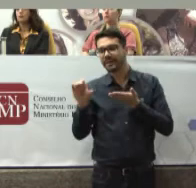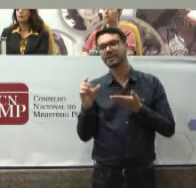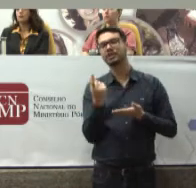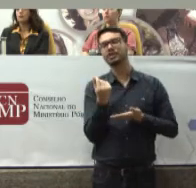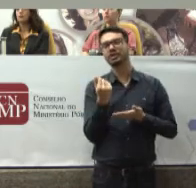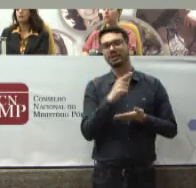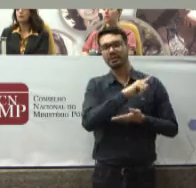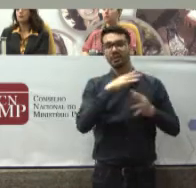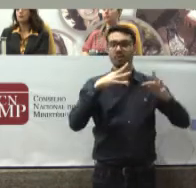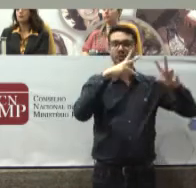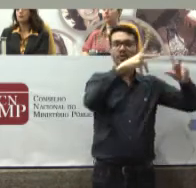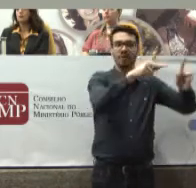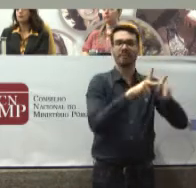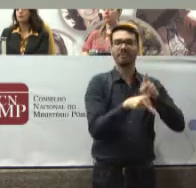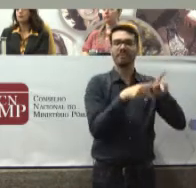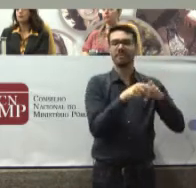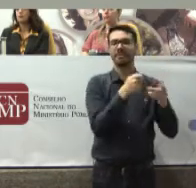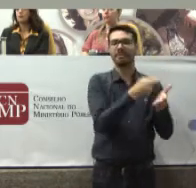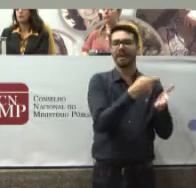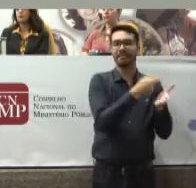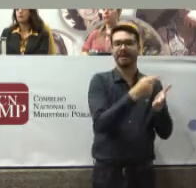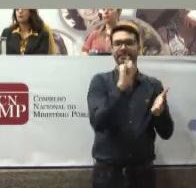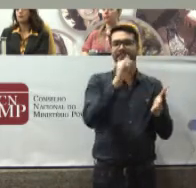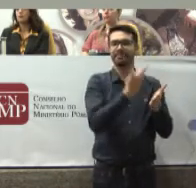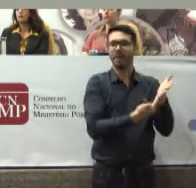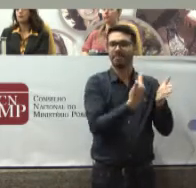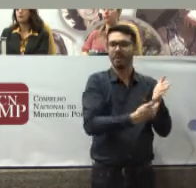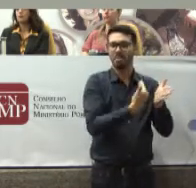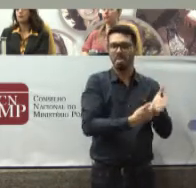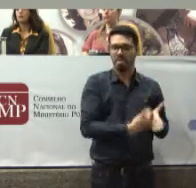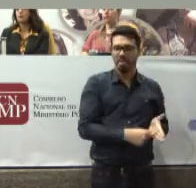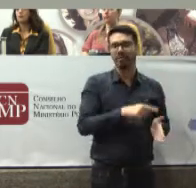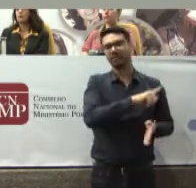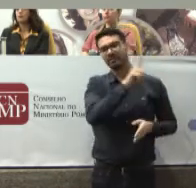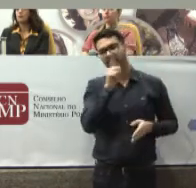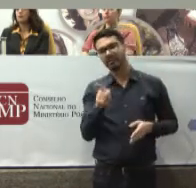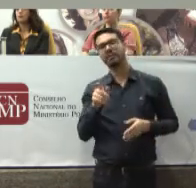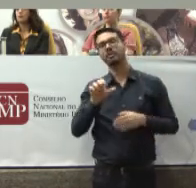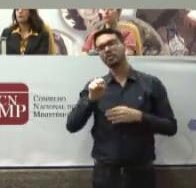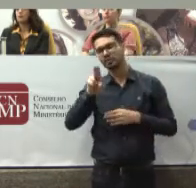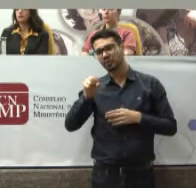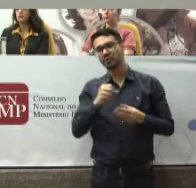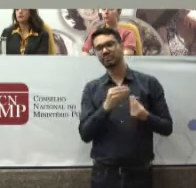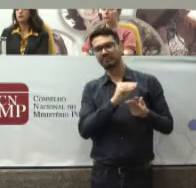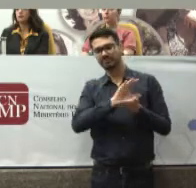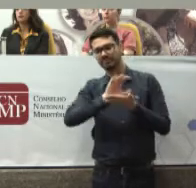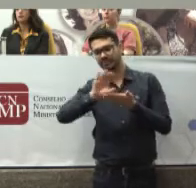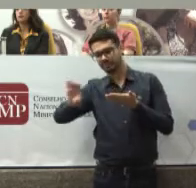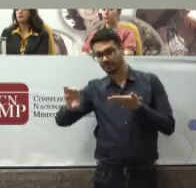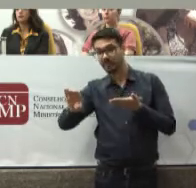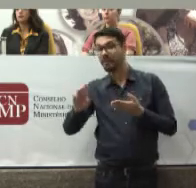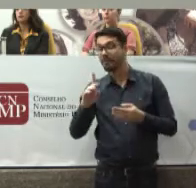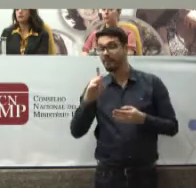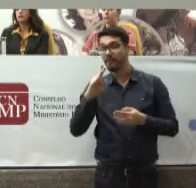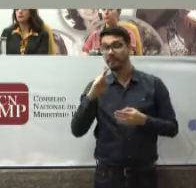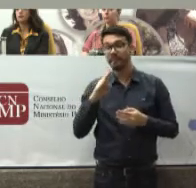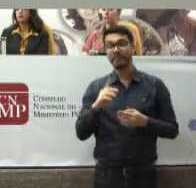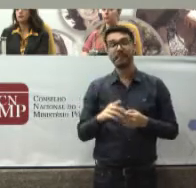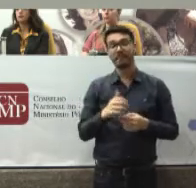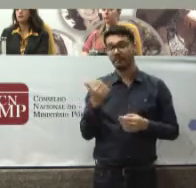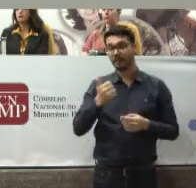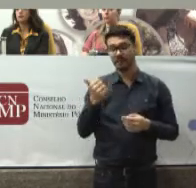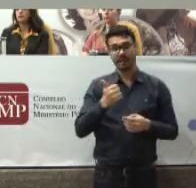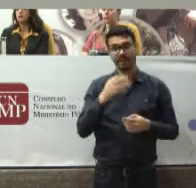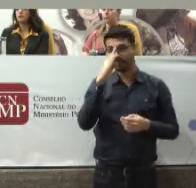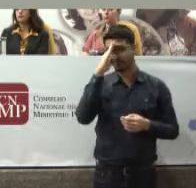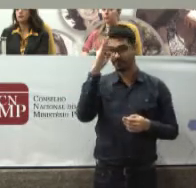De modo Que A primeira Manifestação A primeira mensagem Que eu gostaria